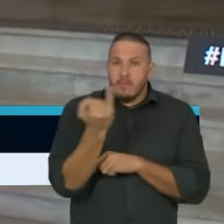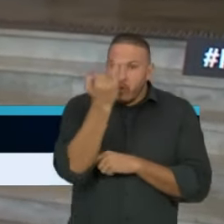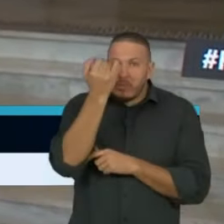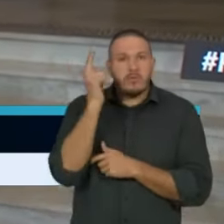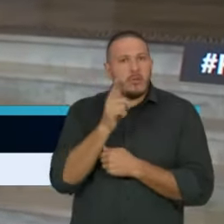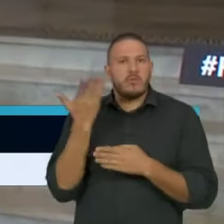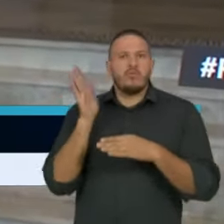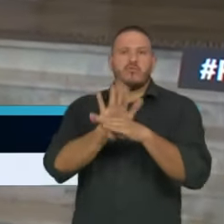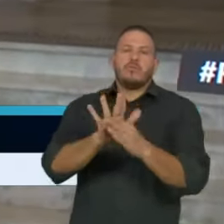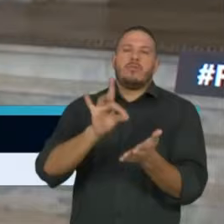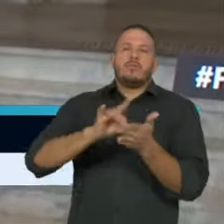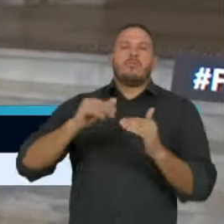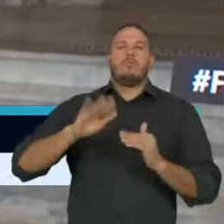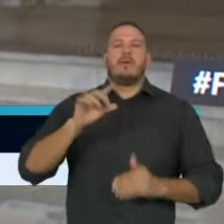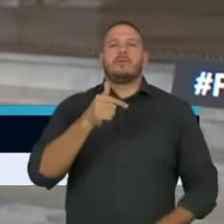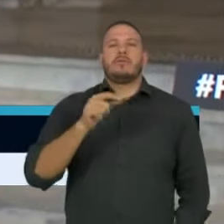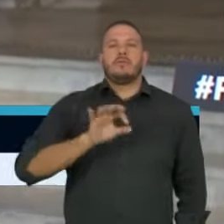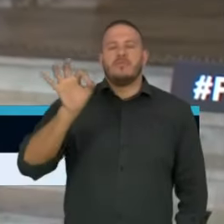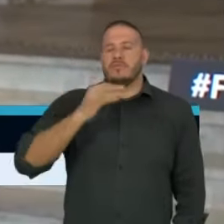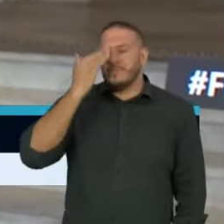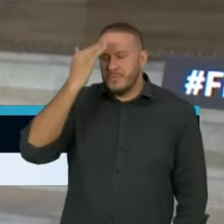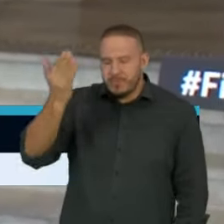70%. Muito obrigado.